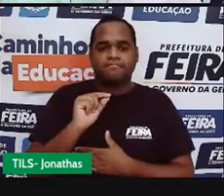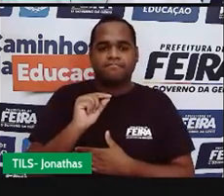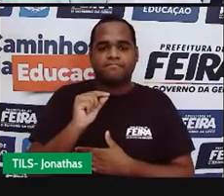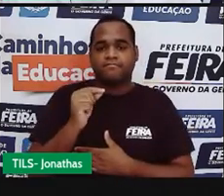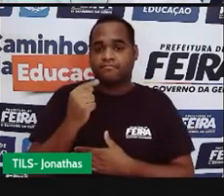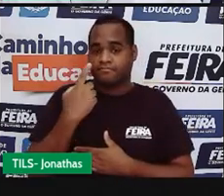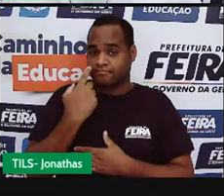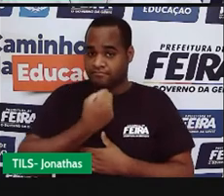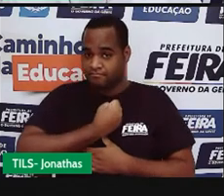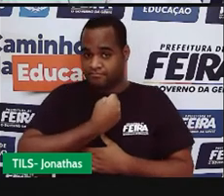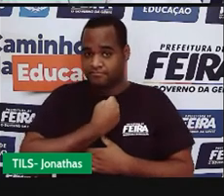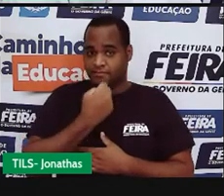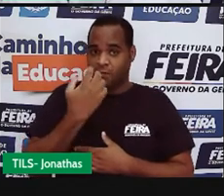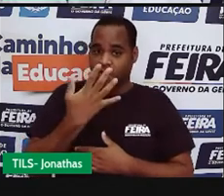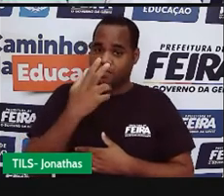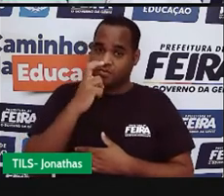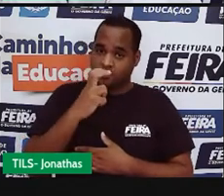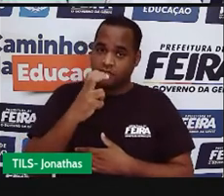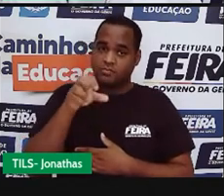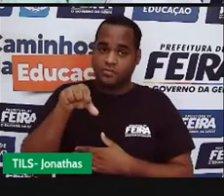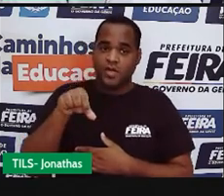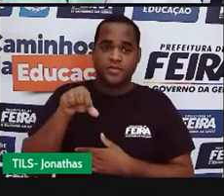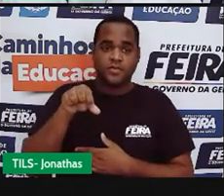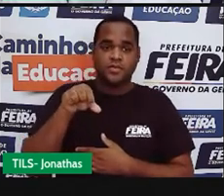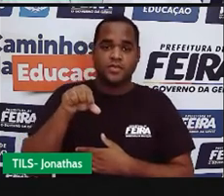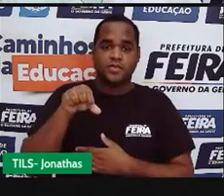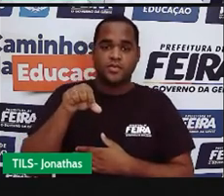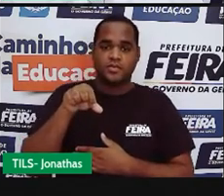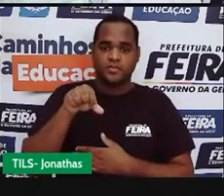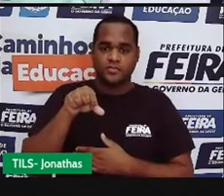essas medidas quatro, cinco e nove